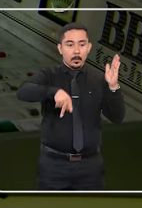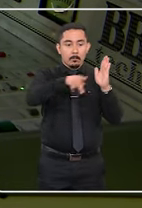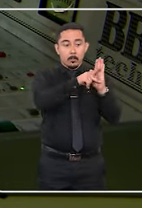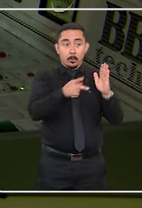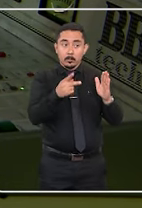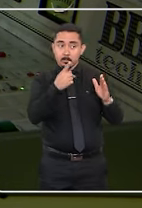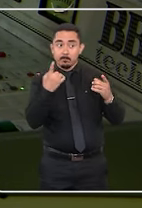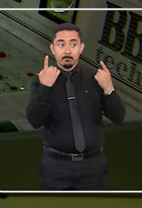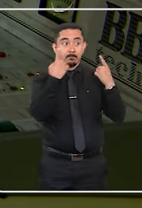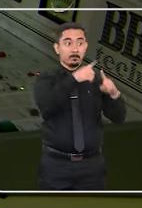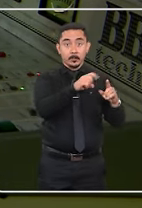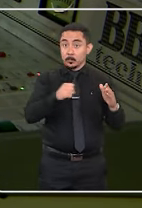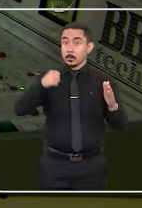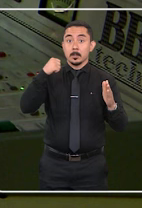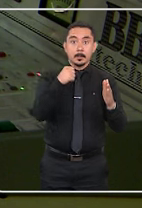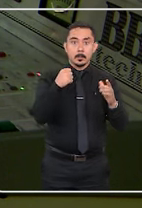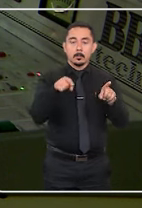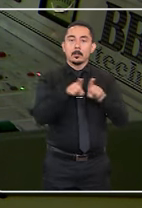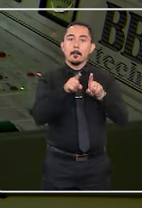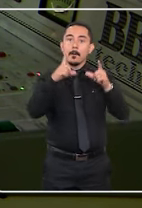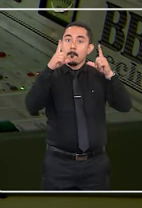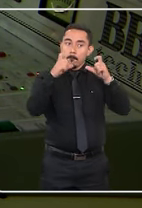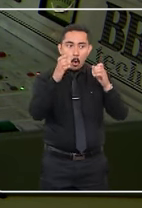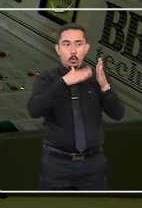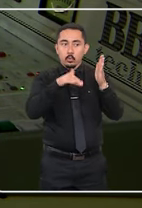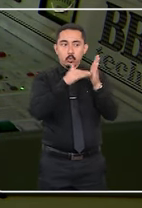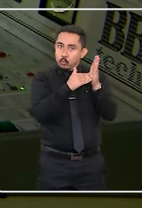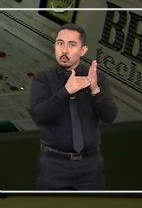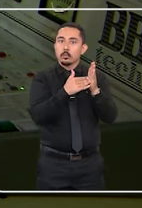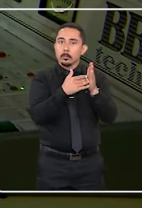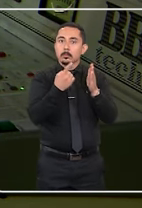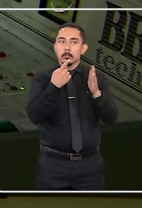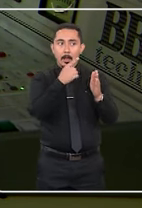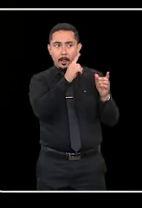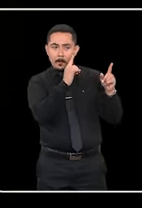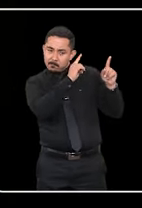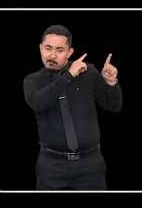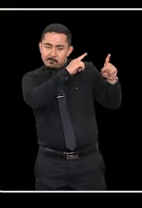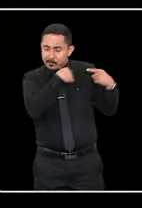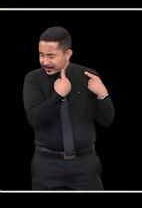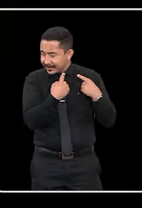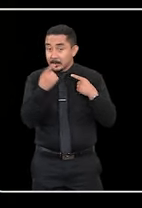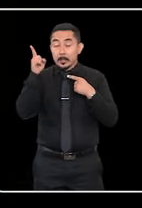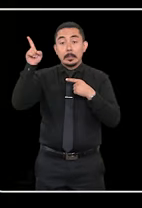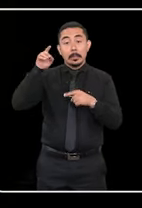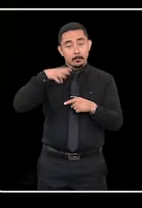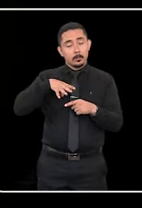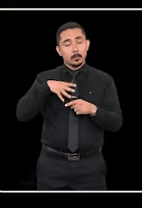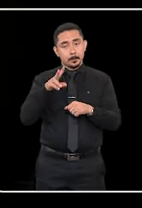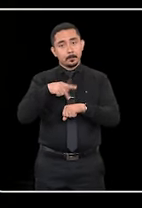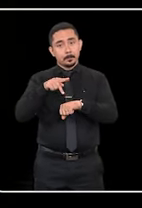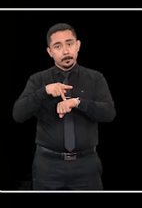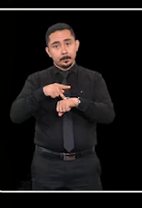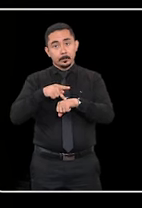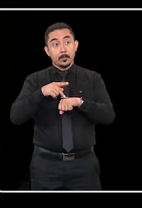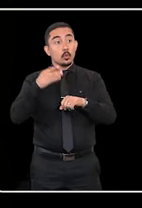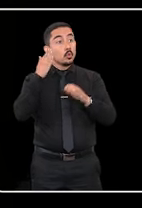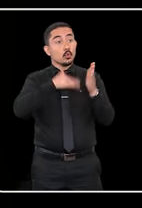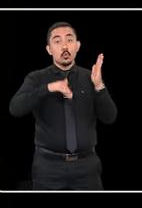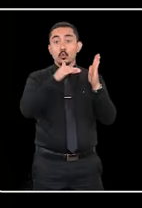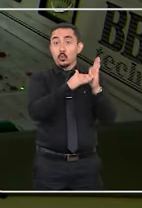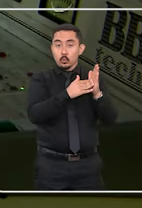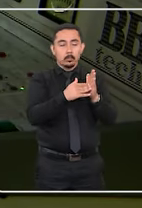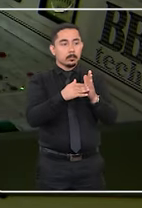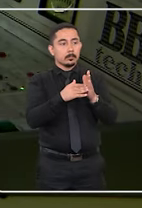mandei o laudo da agressão, eu mandei as fotos da agressão que ele me fez em Portugal, eu mandei